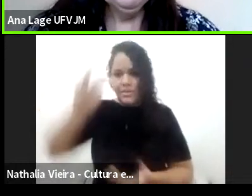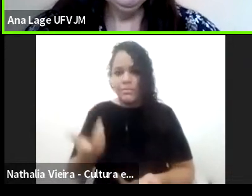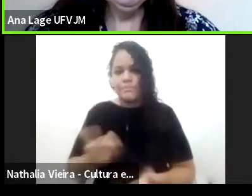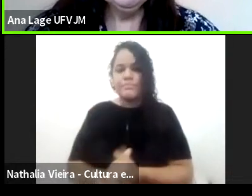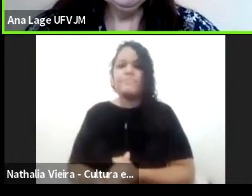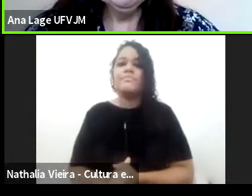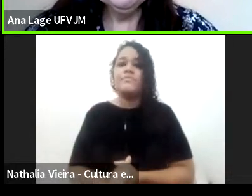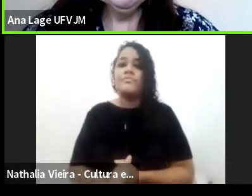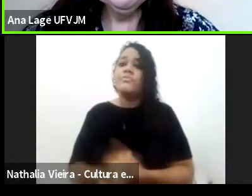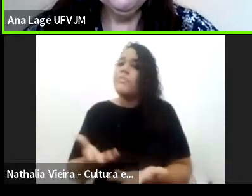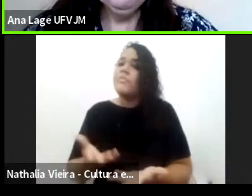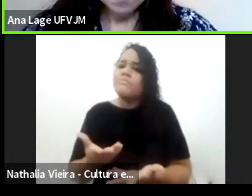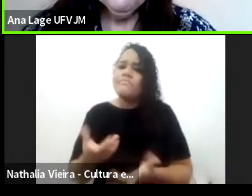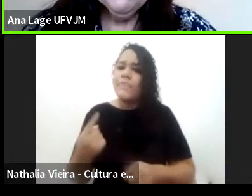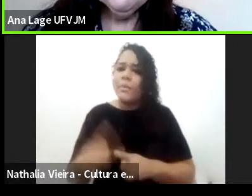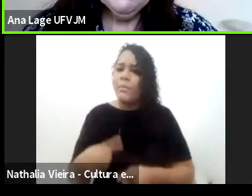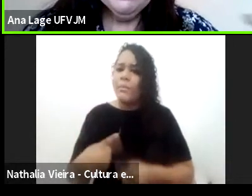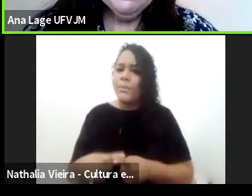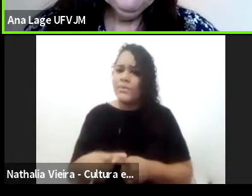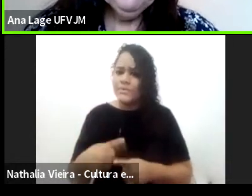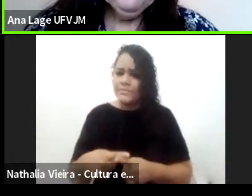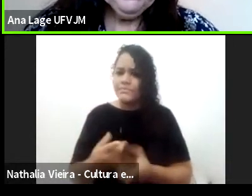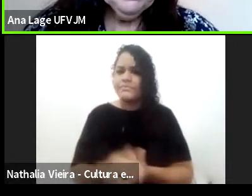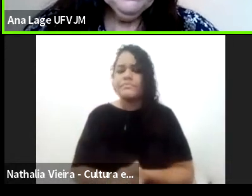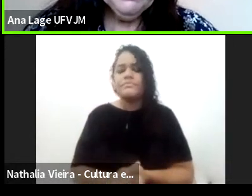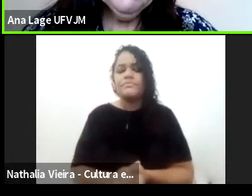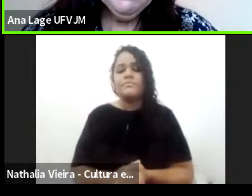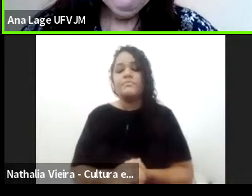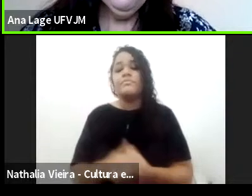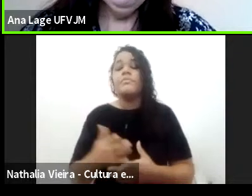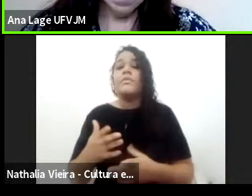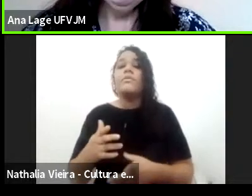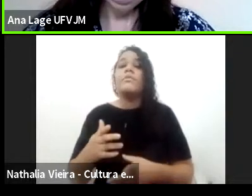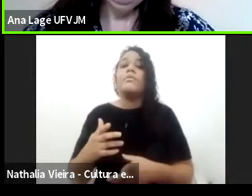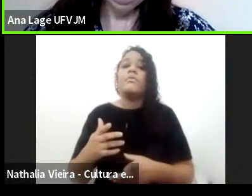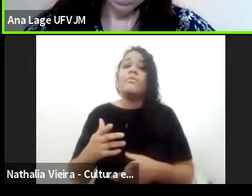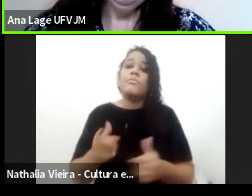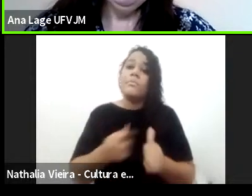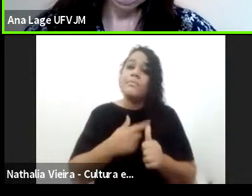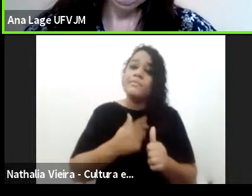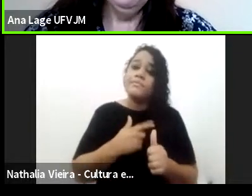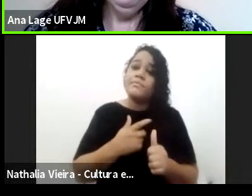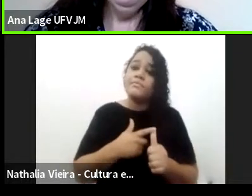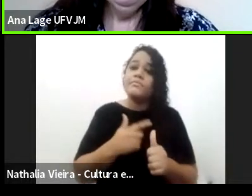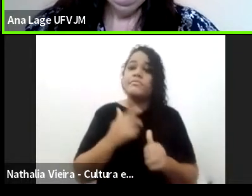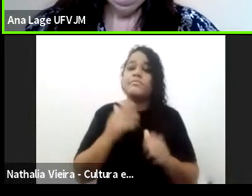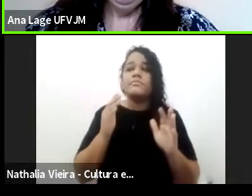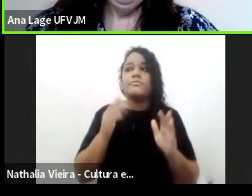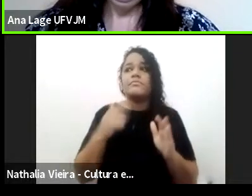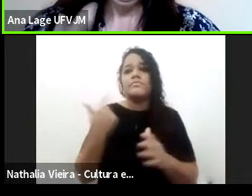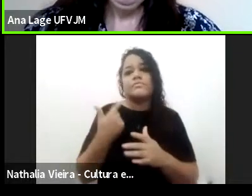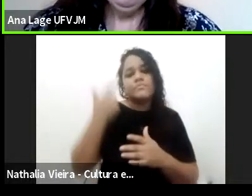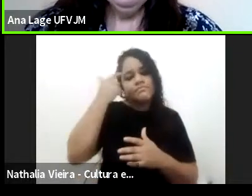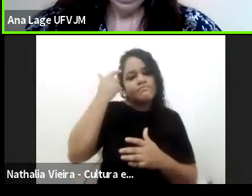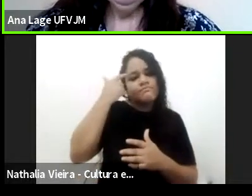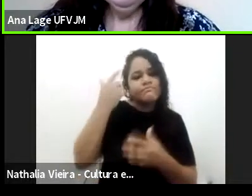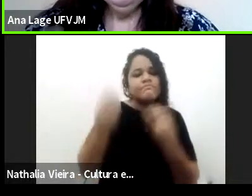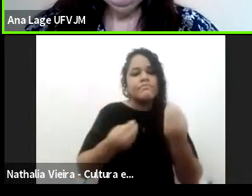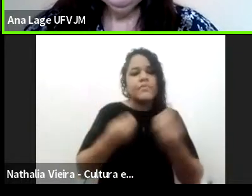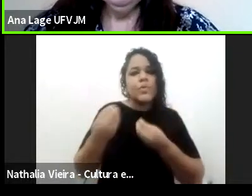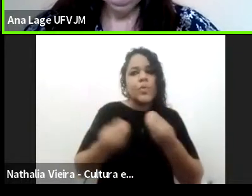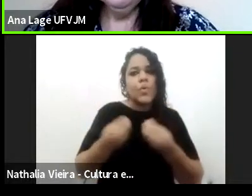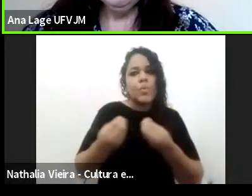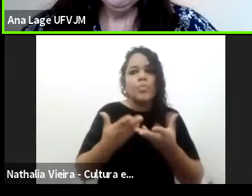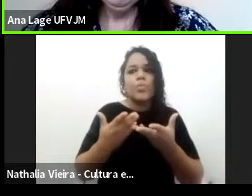primeiro, para a gente pensar essa questão da própria relação com a escola,